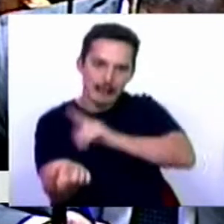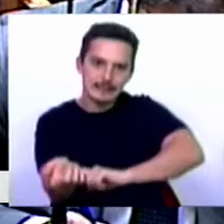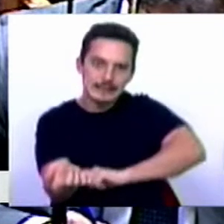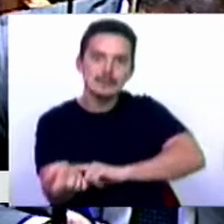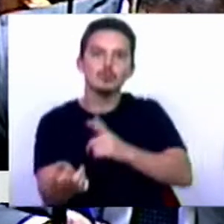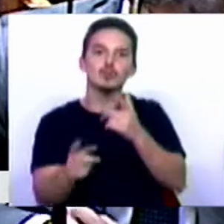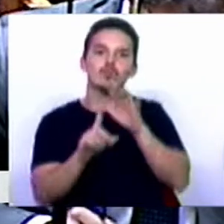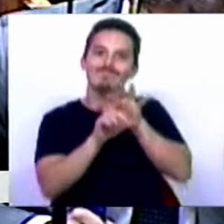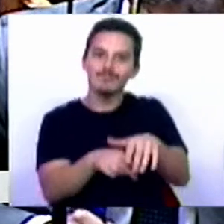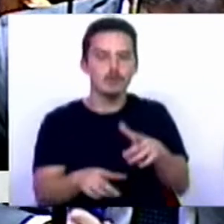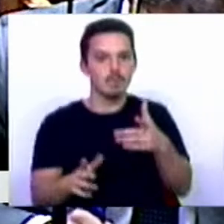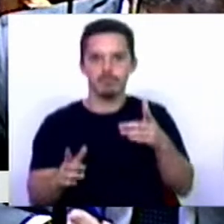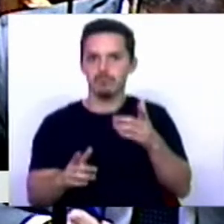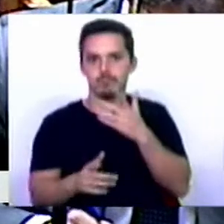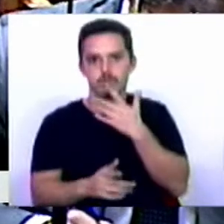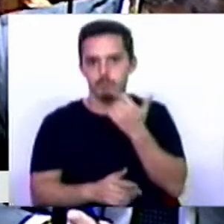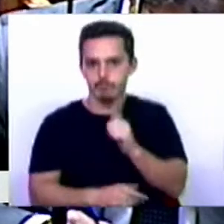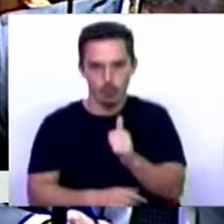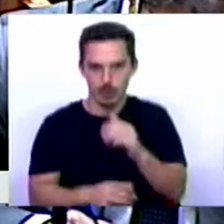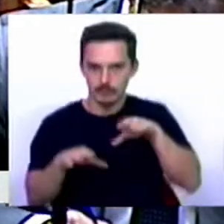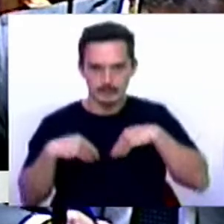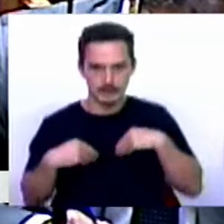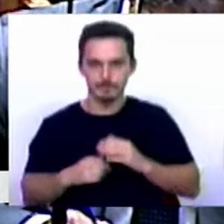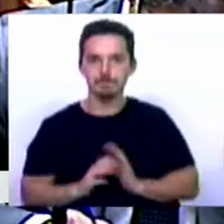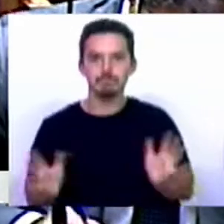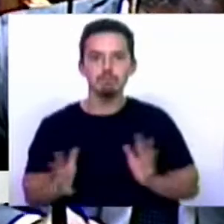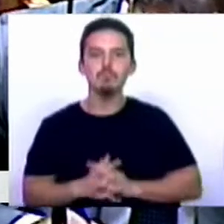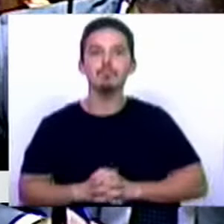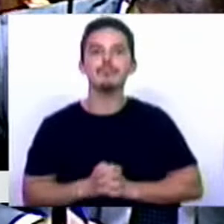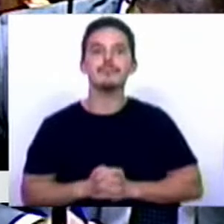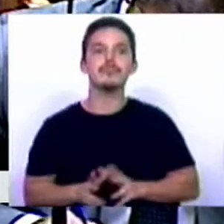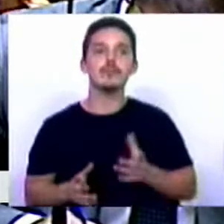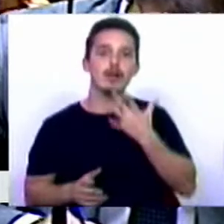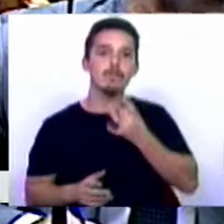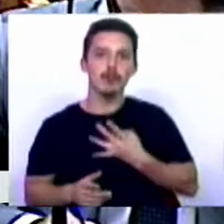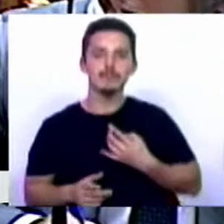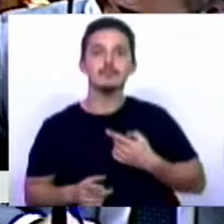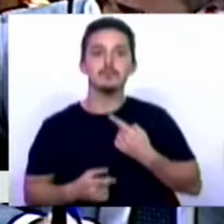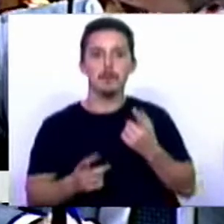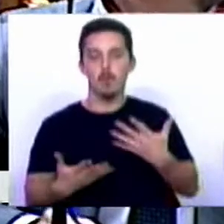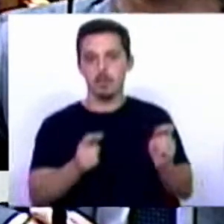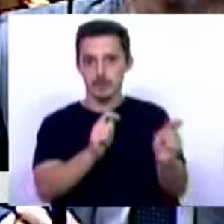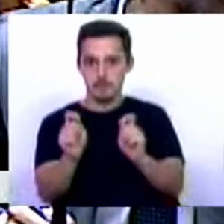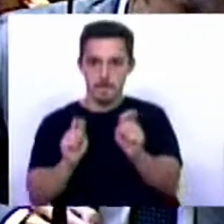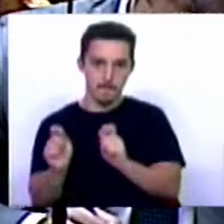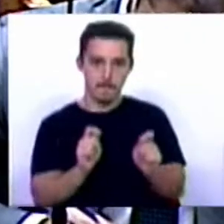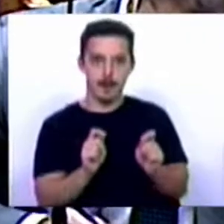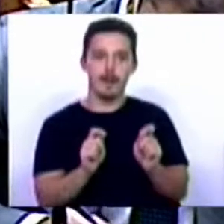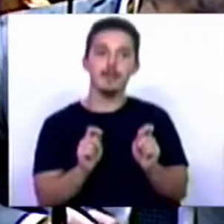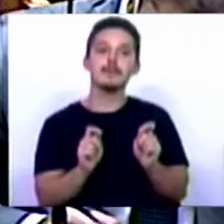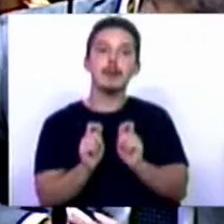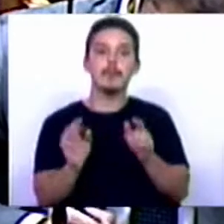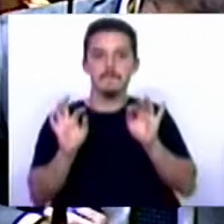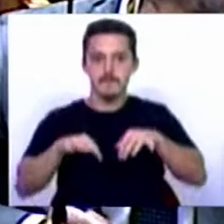intoleráveis. Permitam-me, aliás, exatamente porque fazemos este debate já no